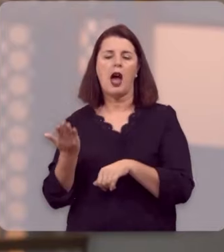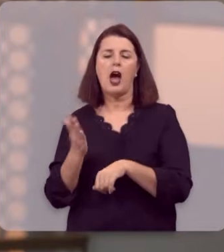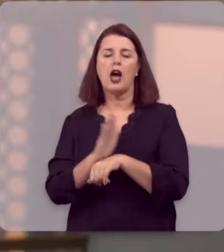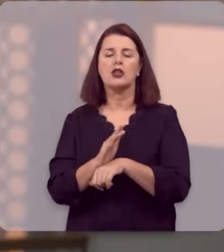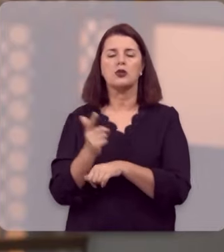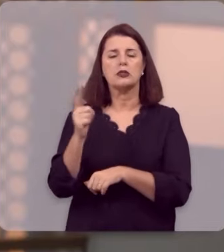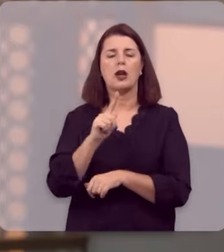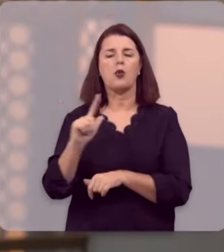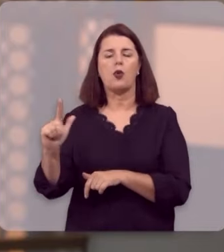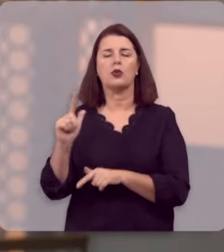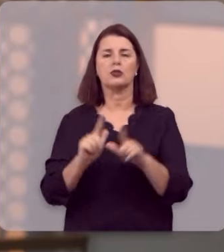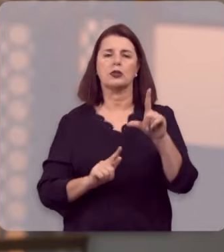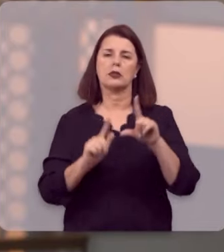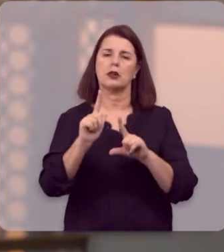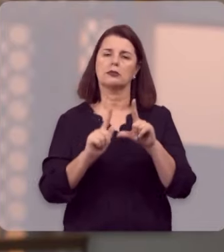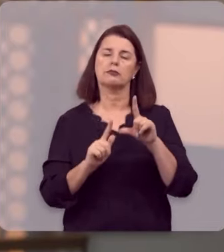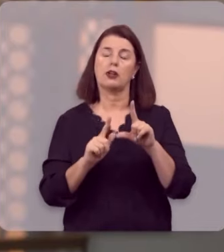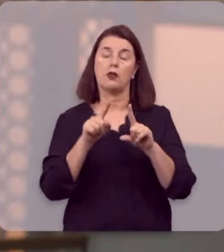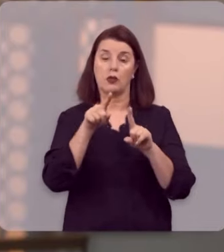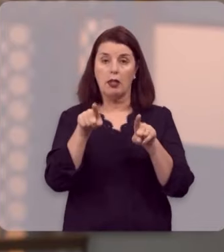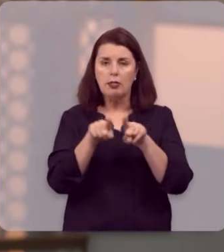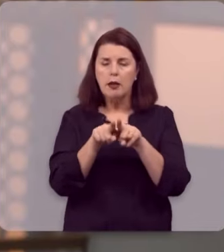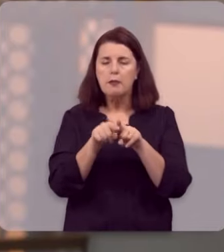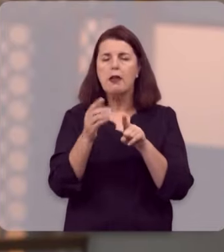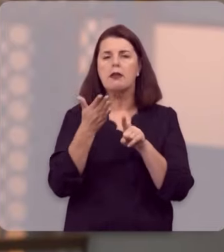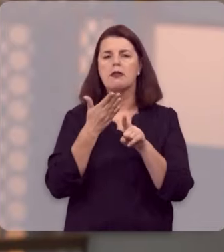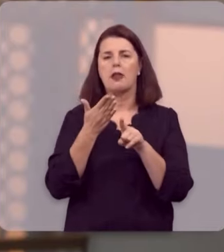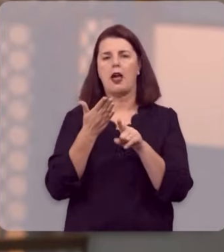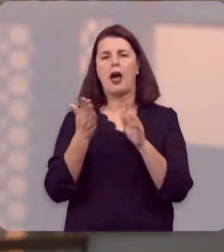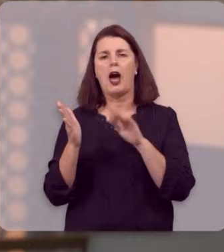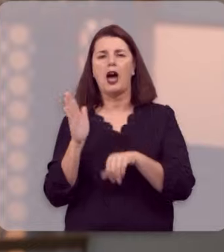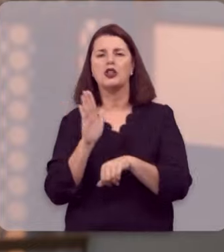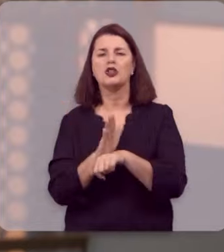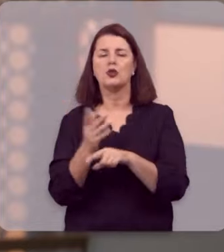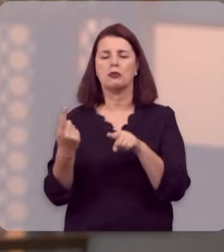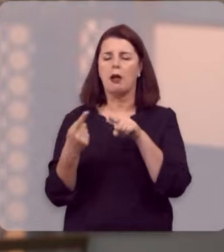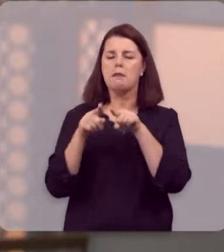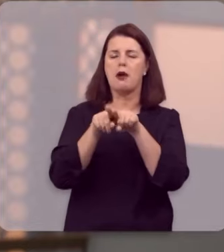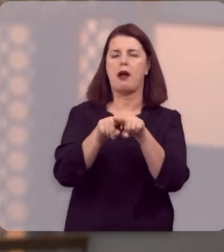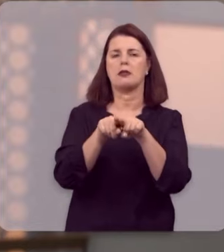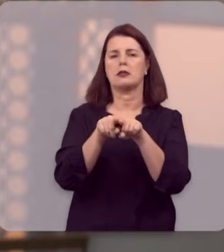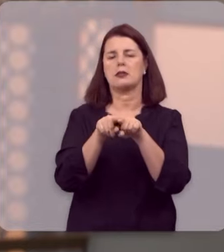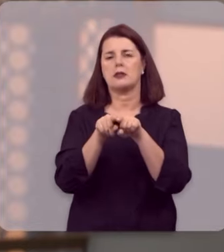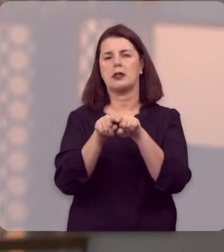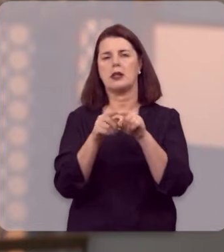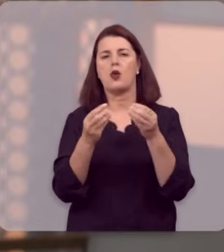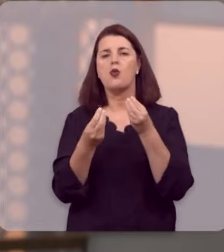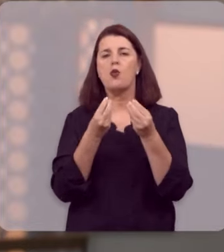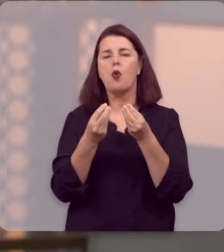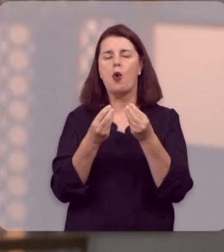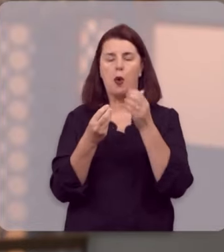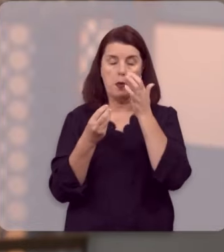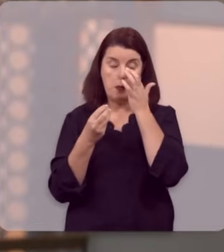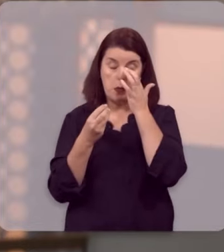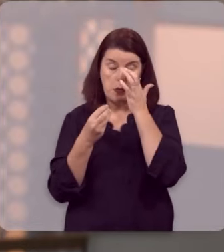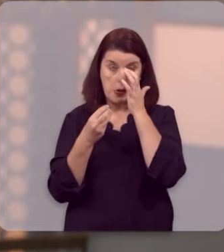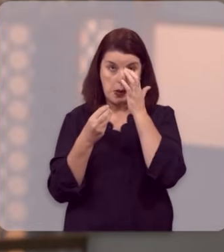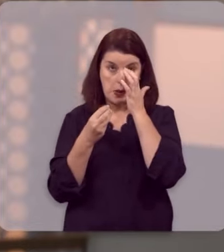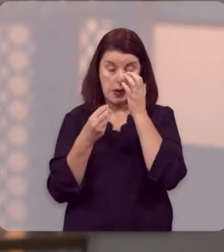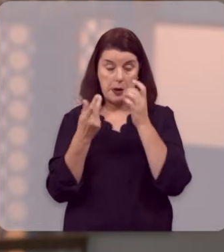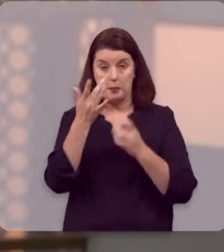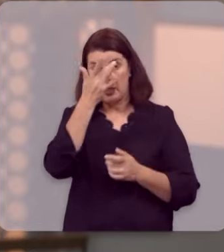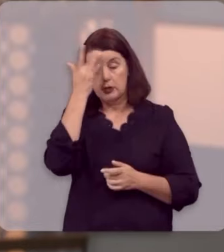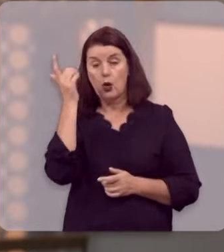a manutenção do nosso programa. Se você também quer se tornar um parceiro em missão, quer saber como ajudar este ministério